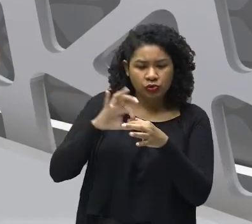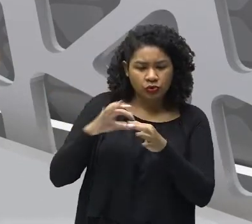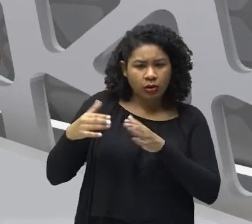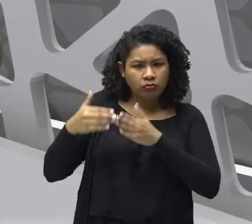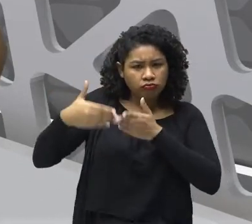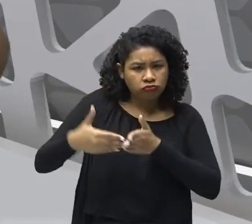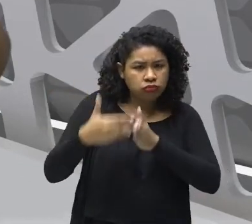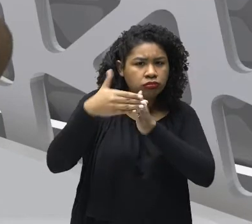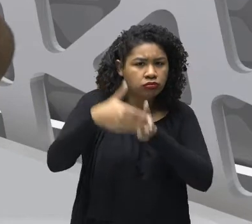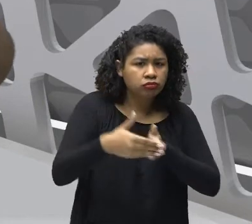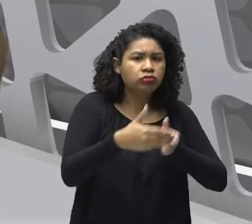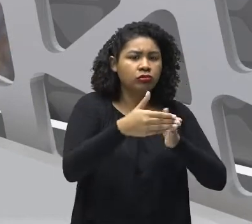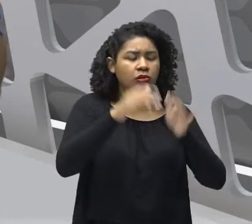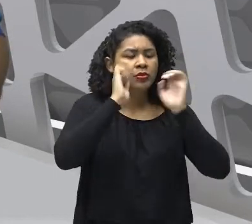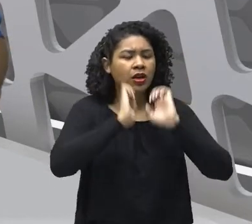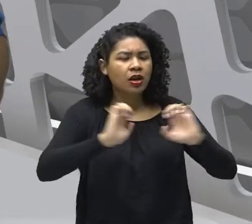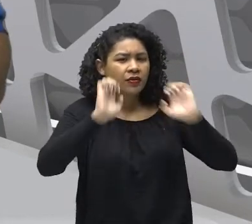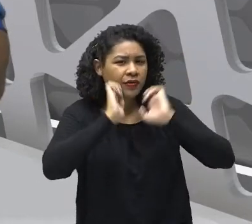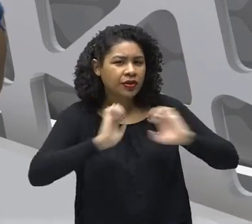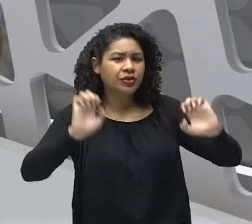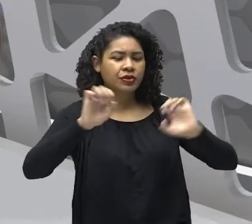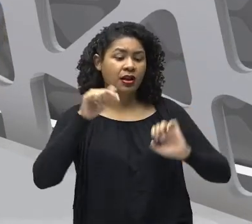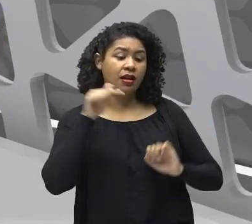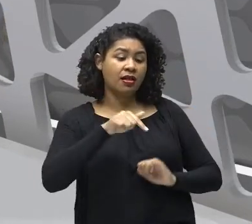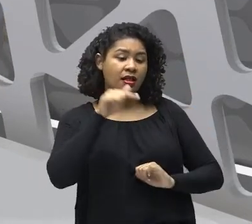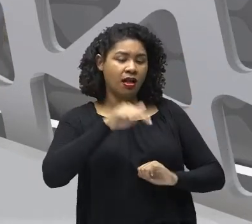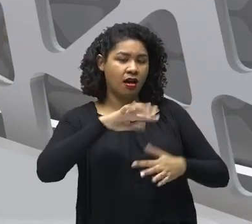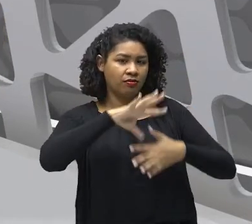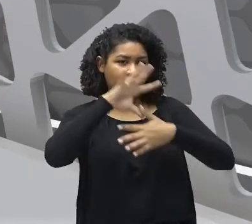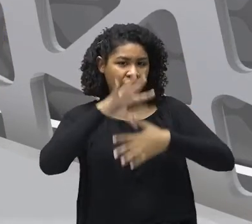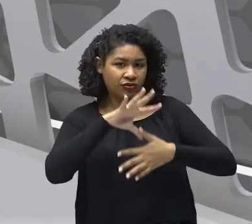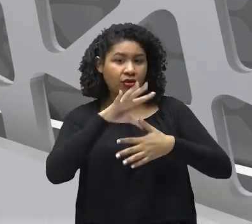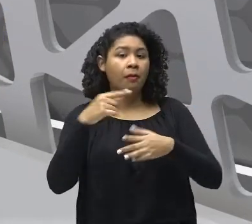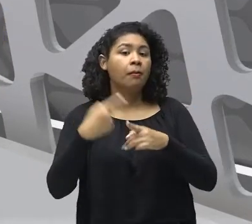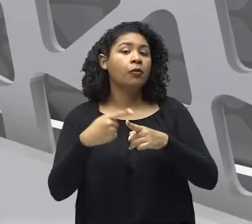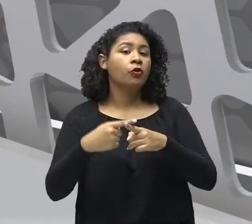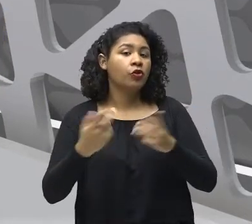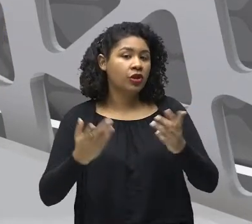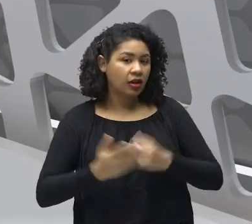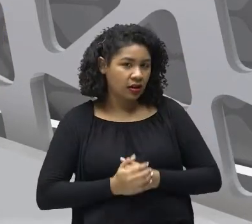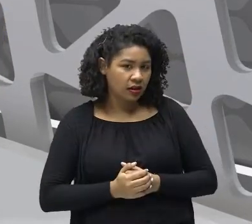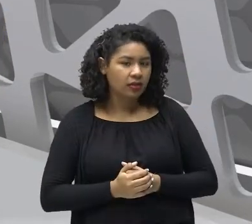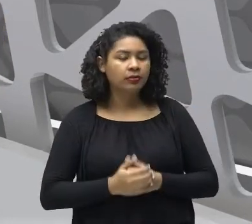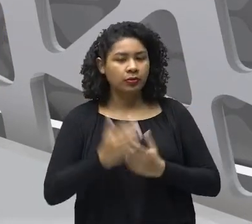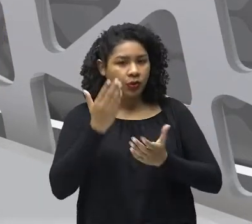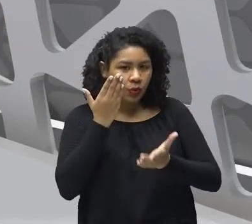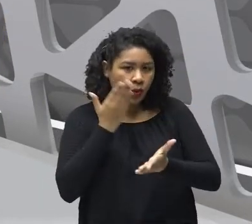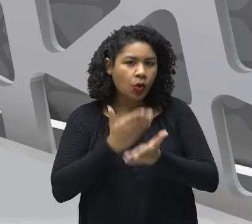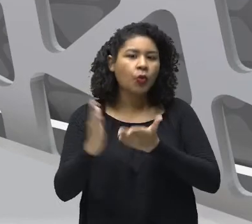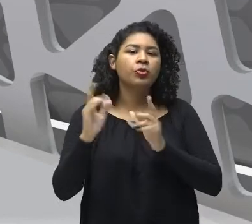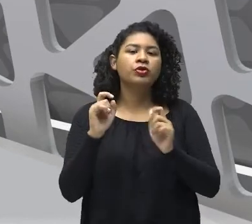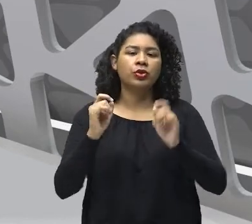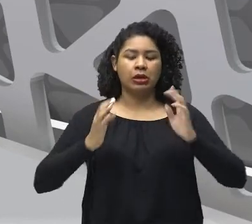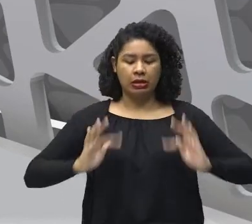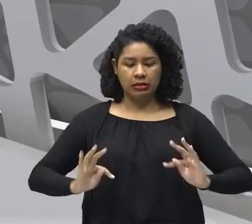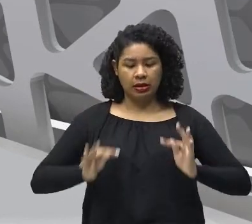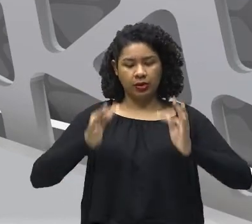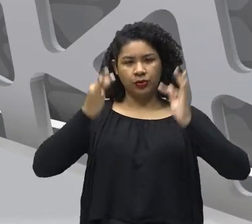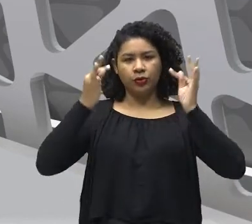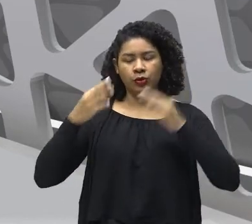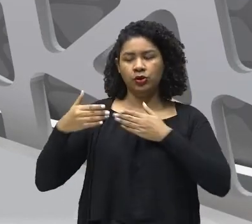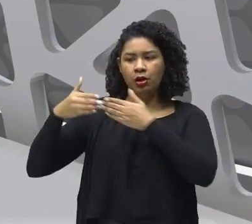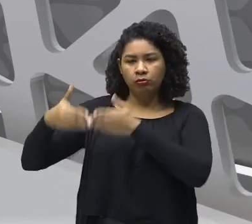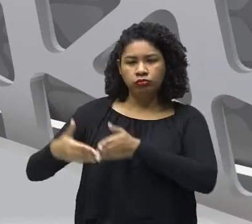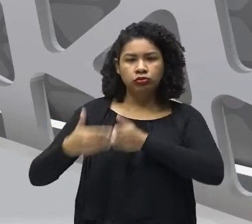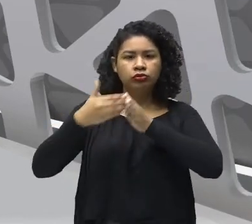novo mundo, Como, por exemplo, no continente americano, Por conta das expansões marítimas e comerciais, Que foram, por sua vez,